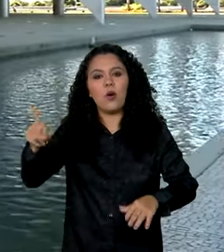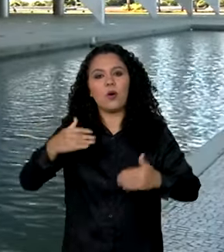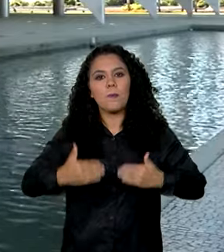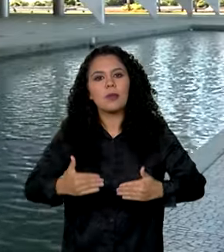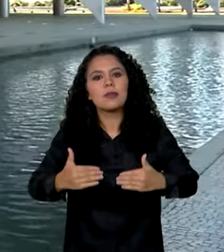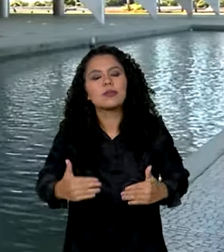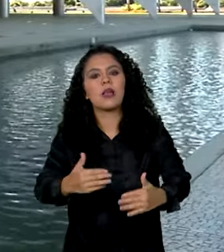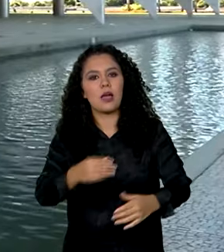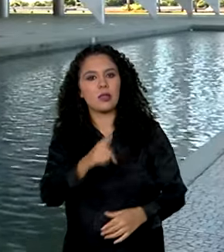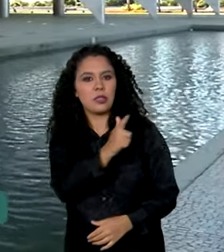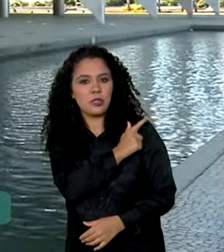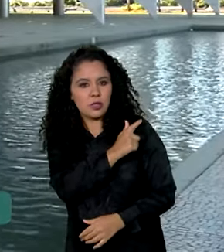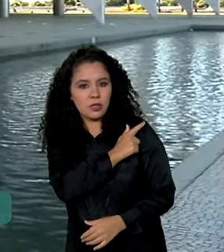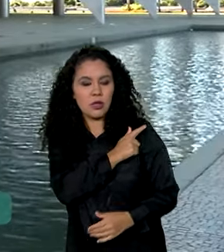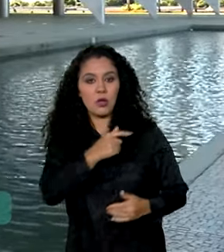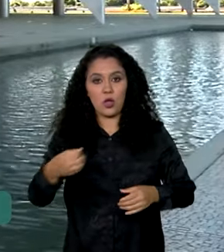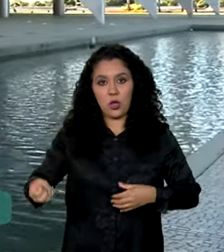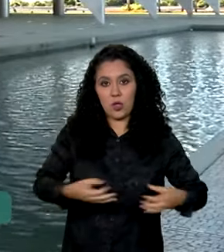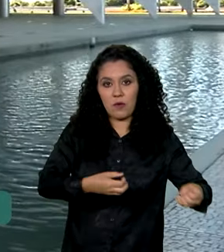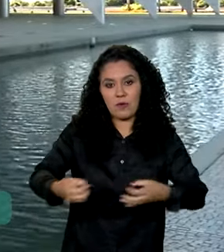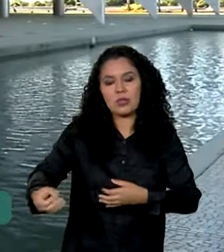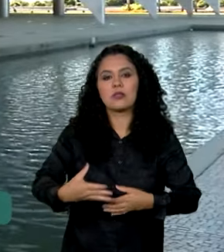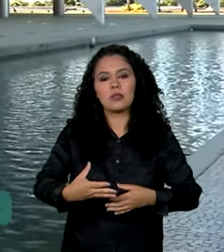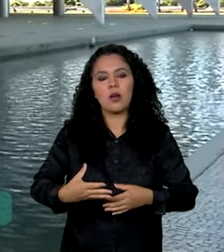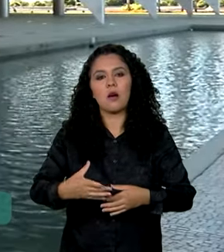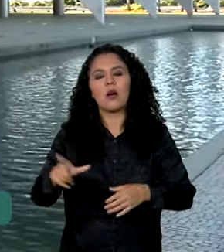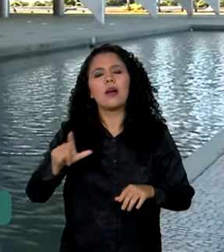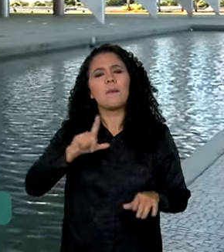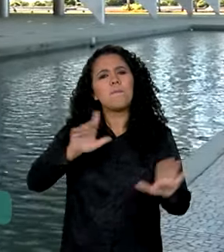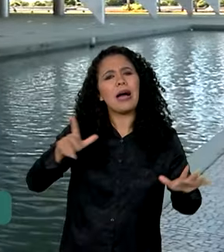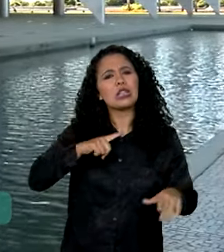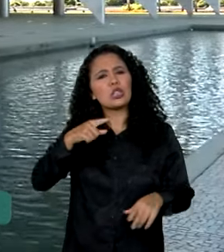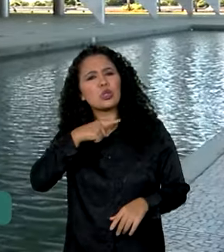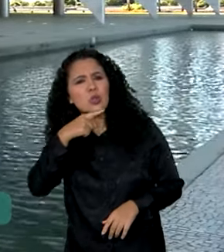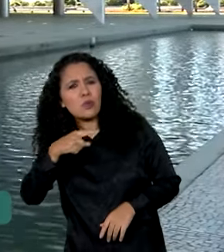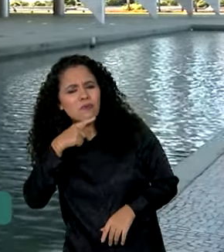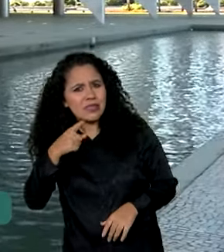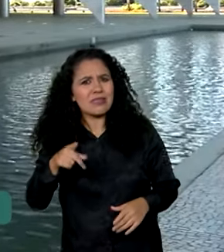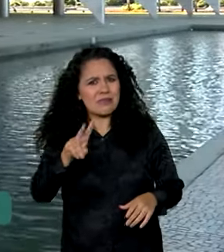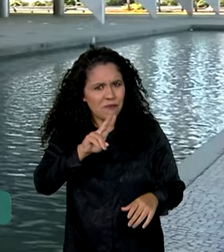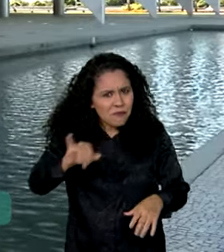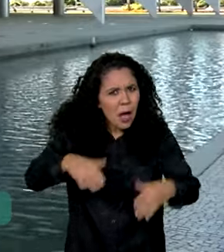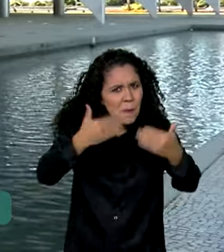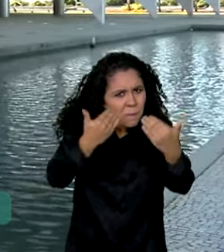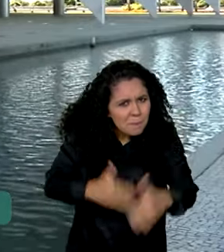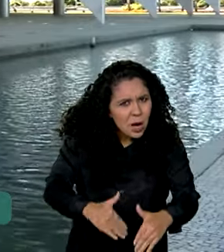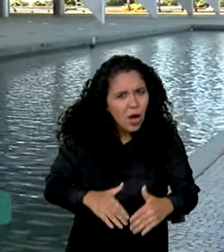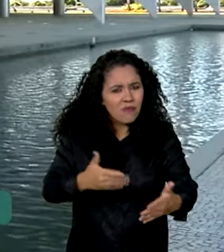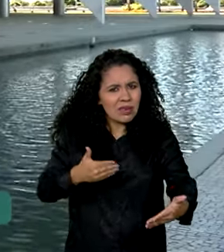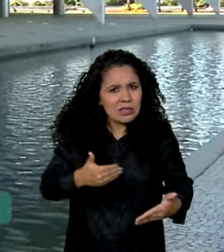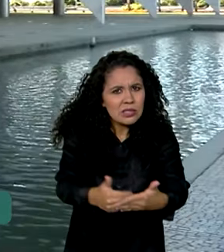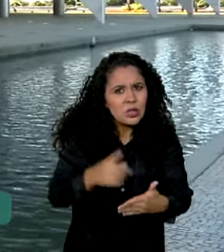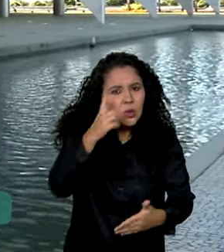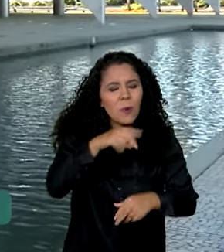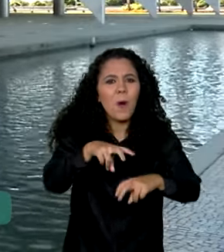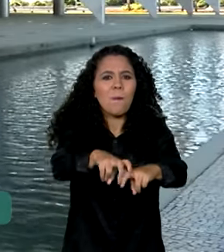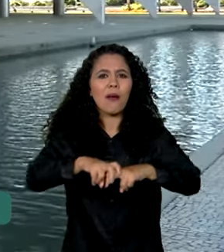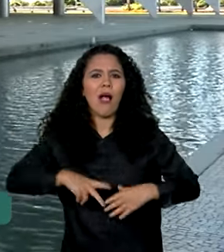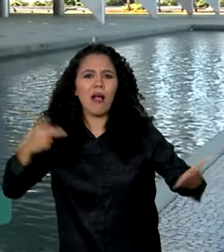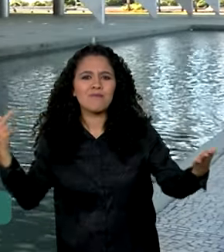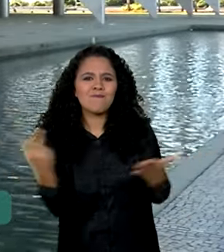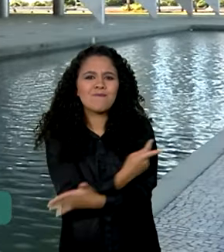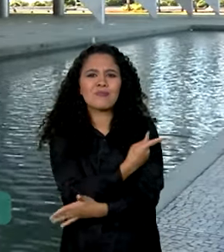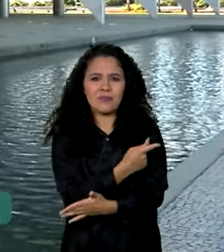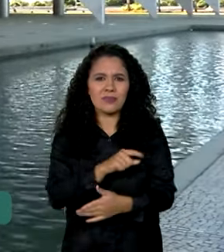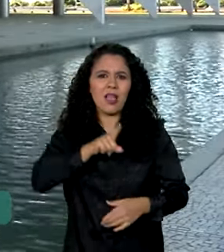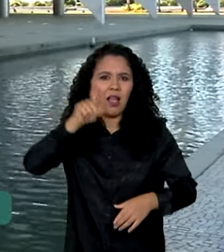Gestão e Inovação em Serviços Públicos. Havia uma dúvida se essas provas realmente seriam aplicadas no próximo domingo por causa da questão do